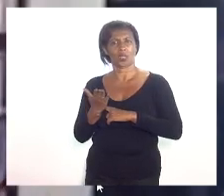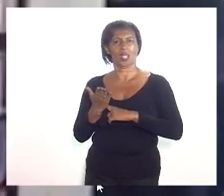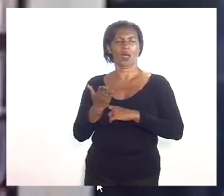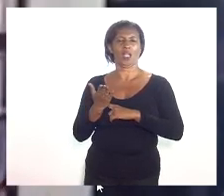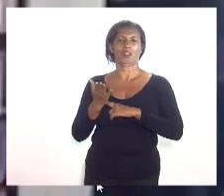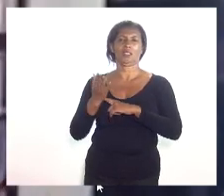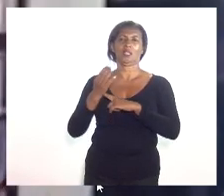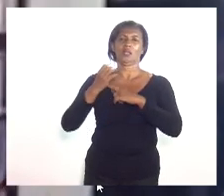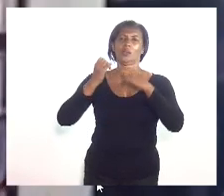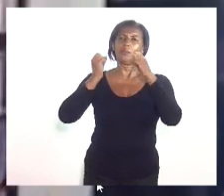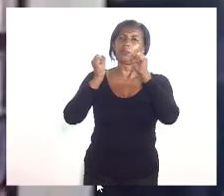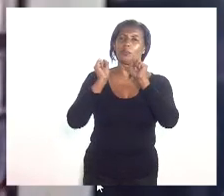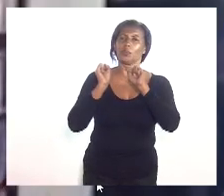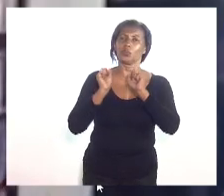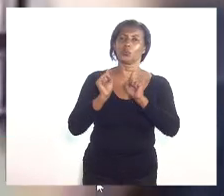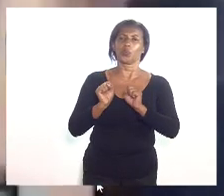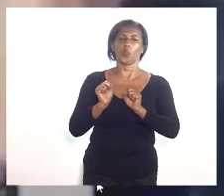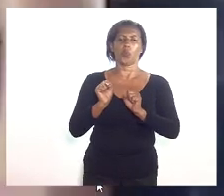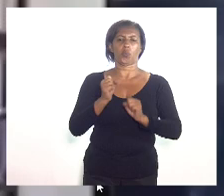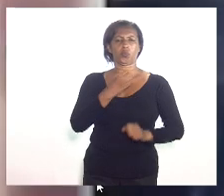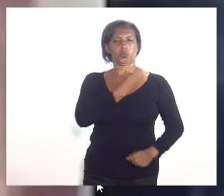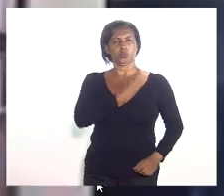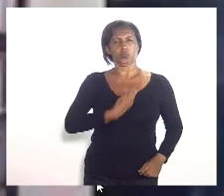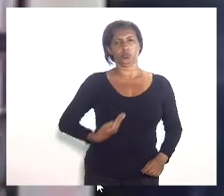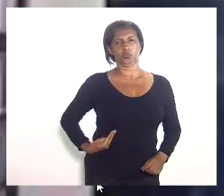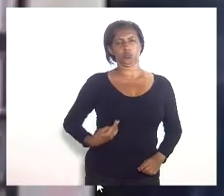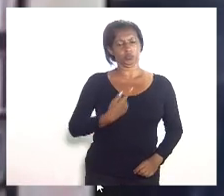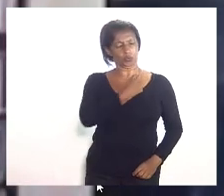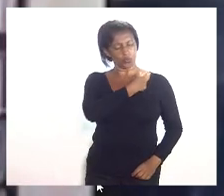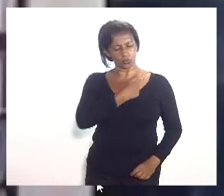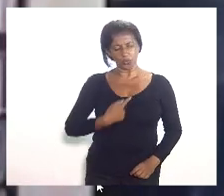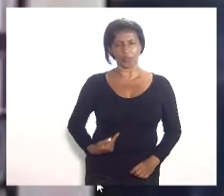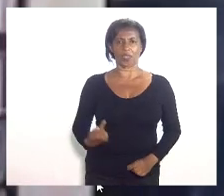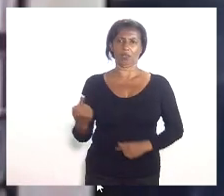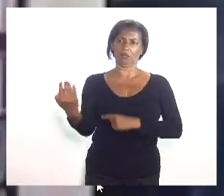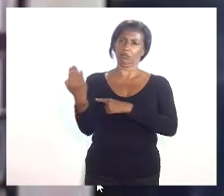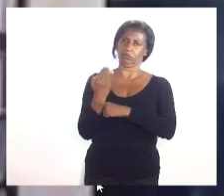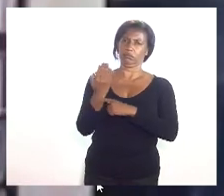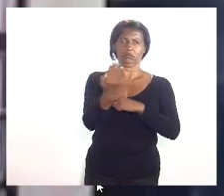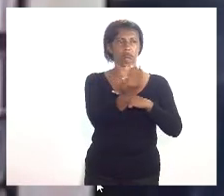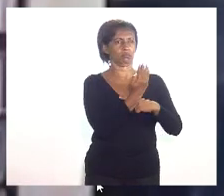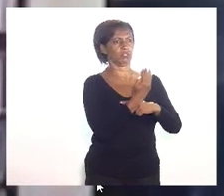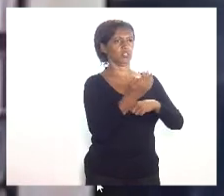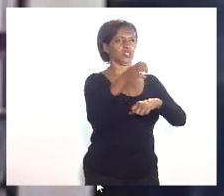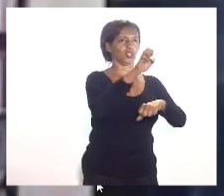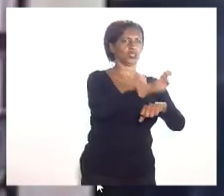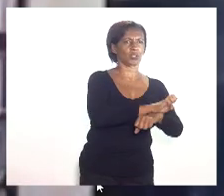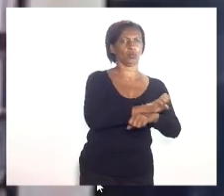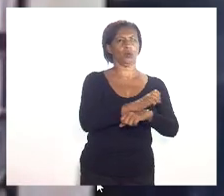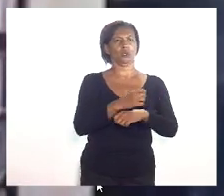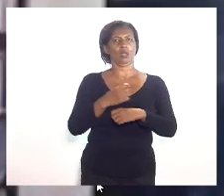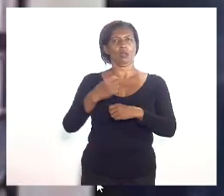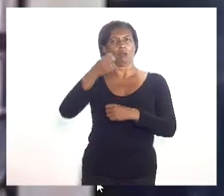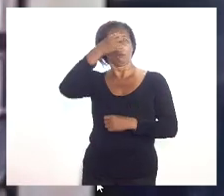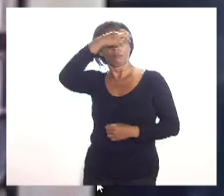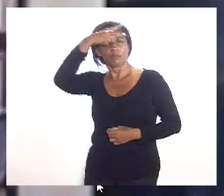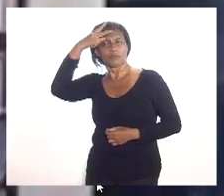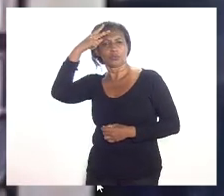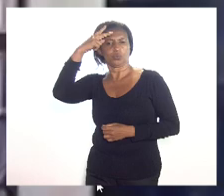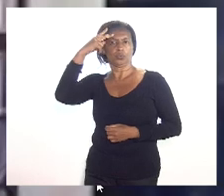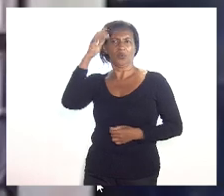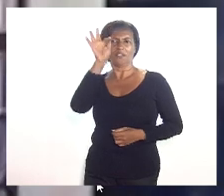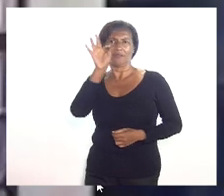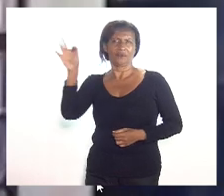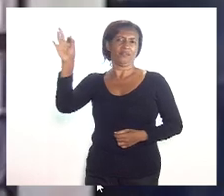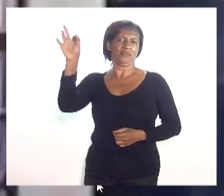poderes públicos pelos governos estadual municipal e federal e